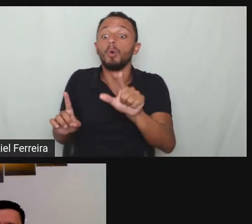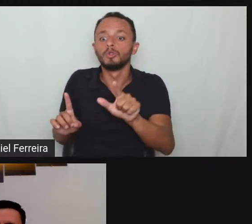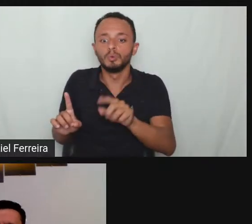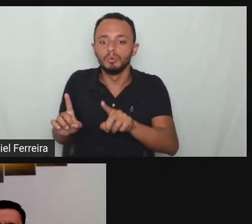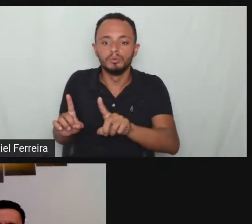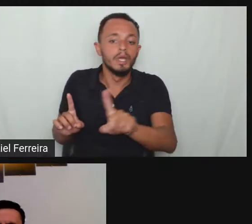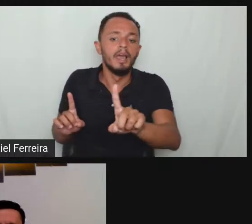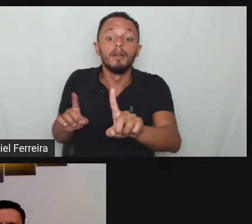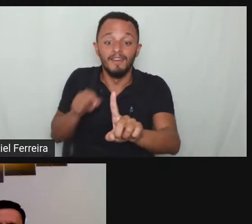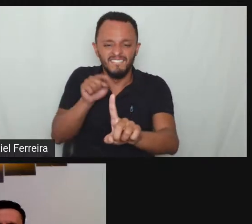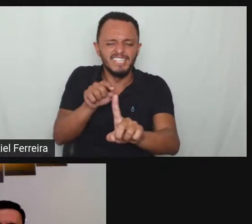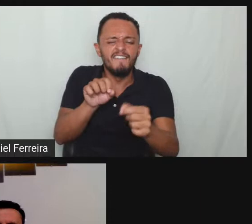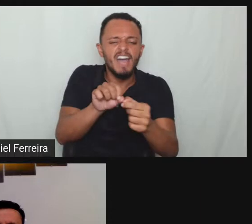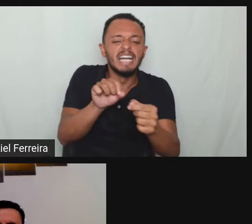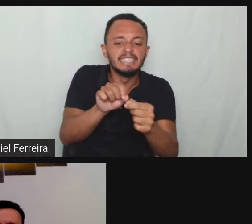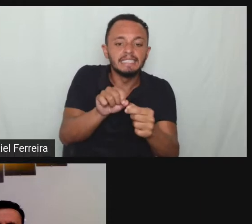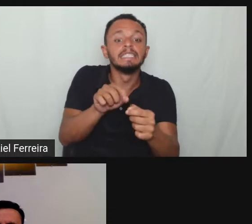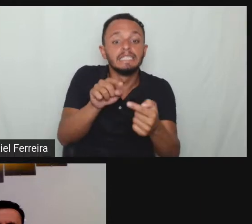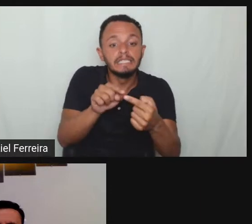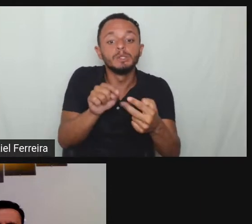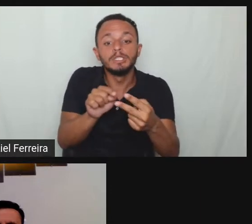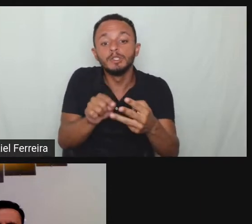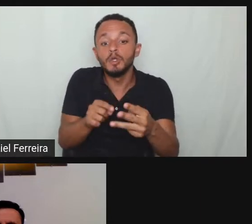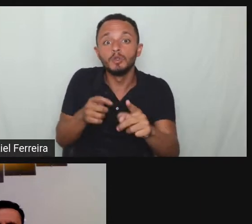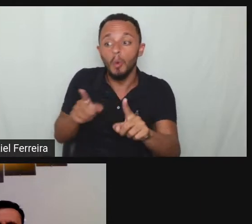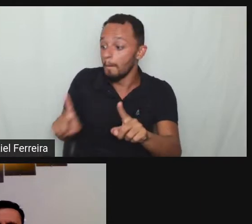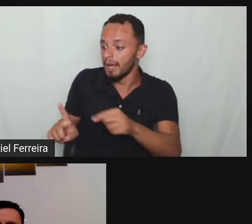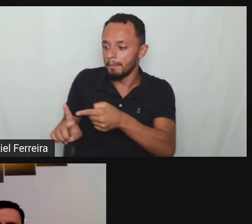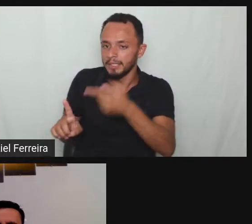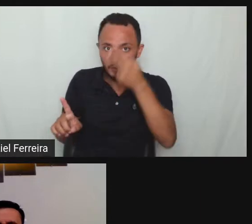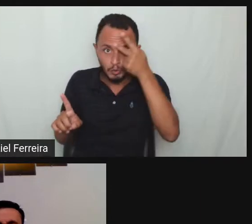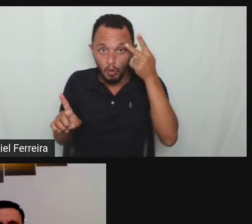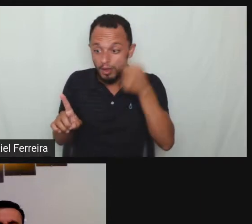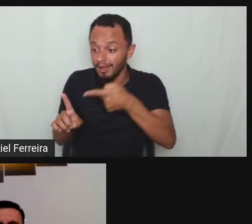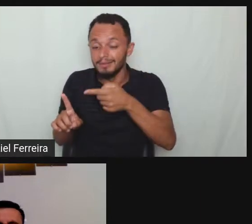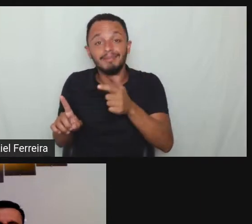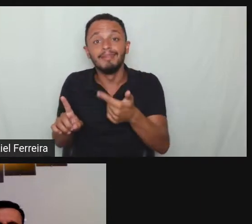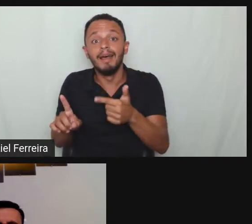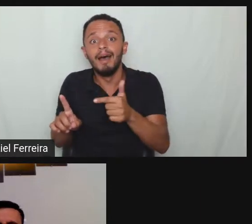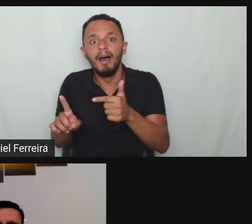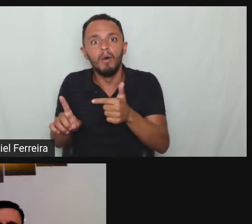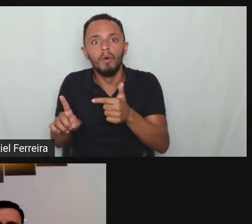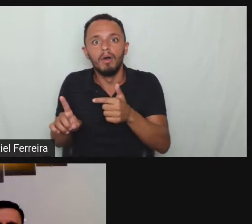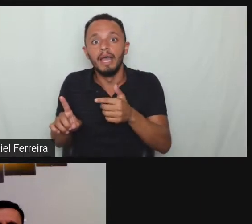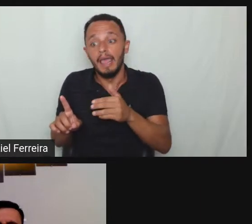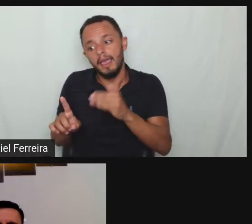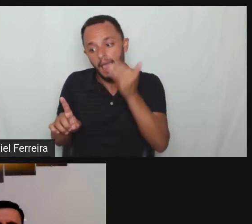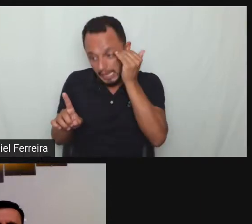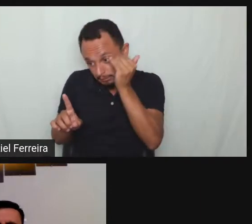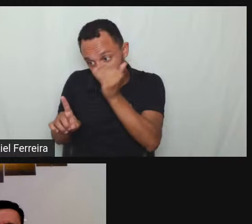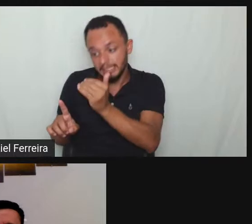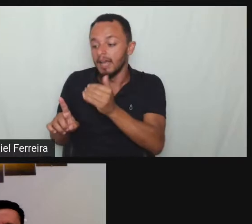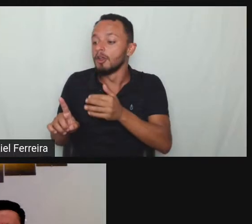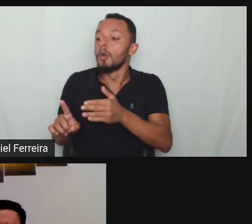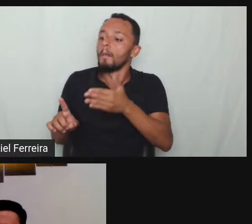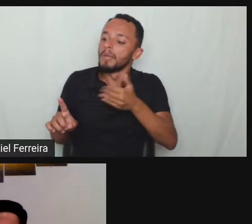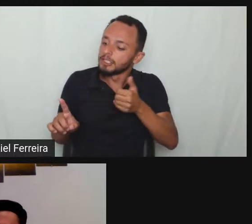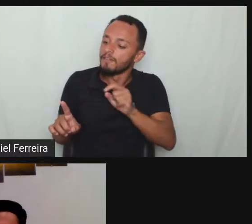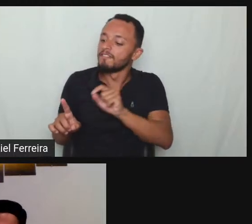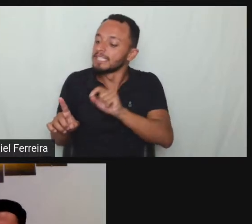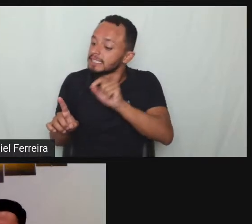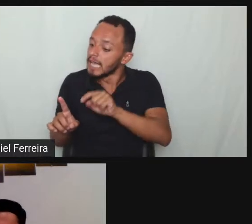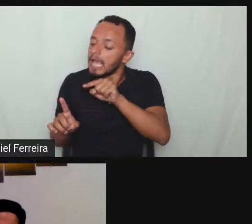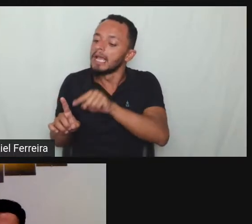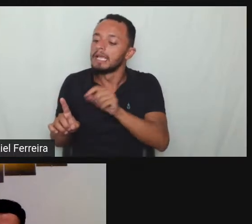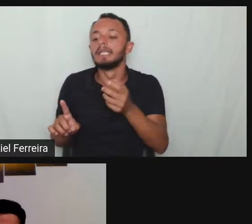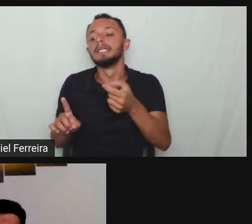às vezes para o empregado e tem que ficar pedindo as coisas que ele tinha que ter respeitado a autonomia dele no ambiente de trabalho